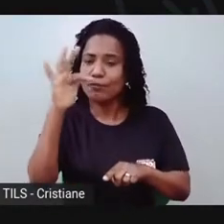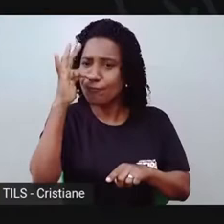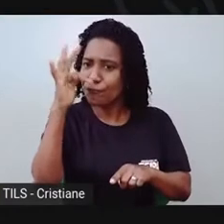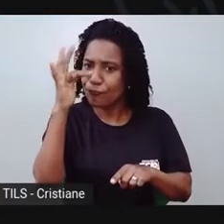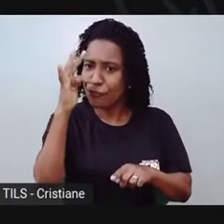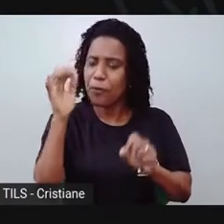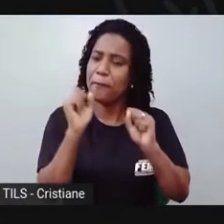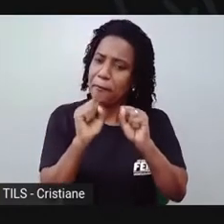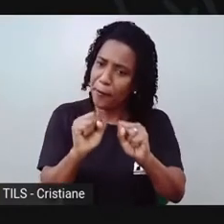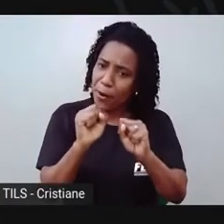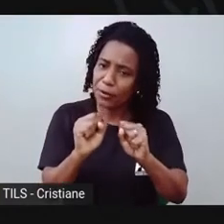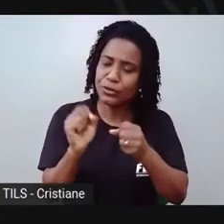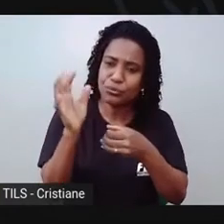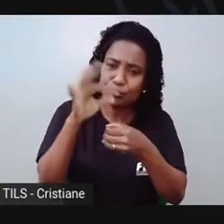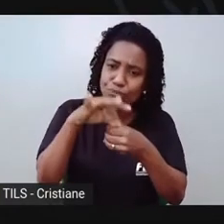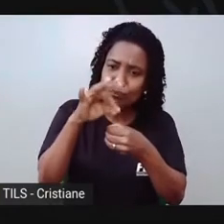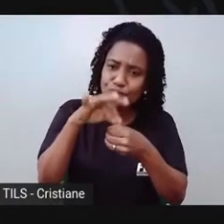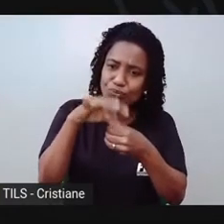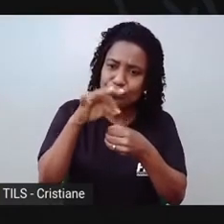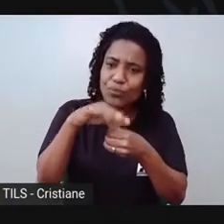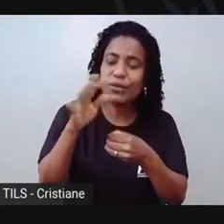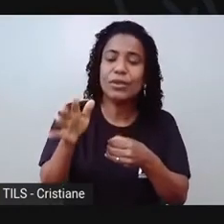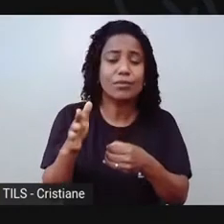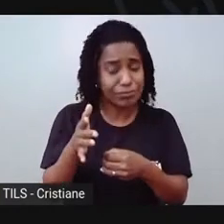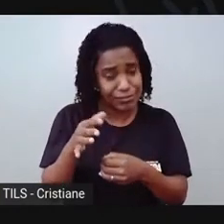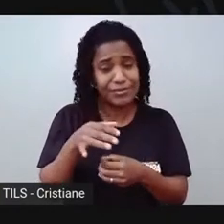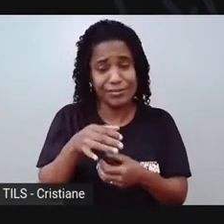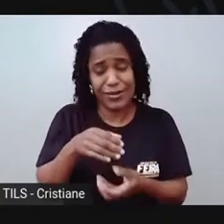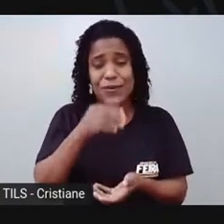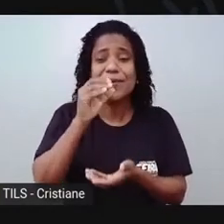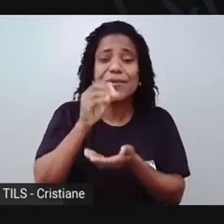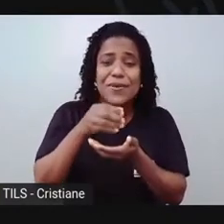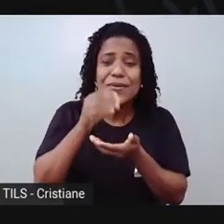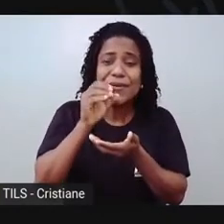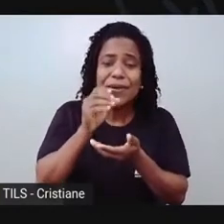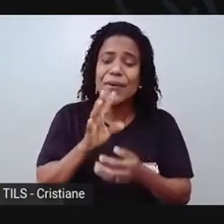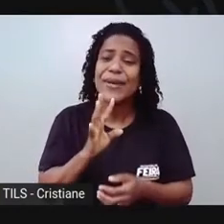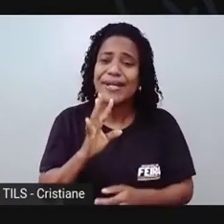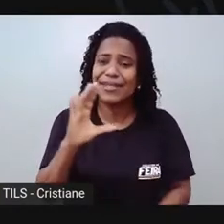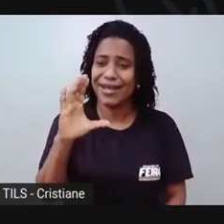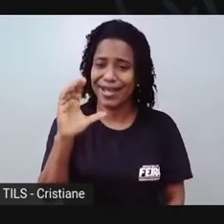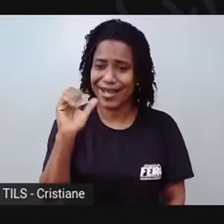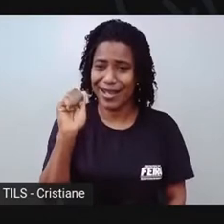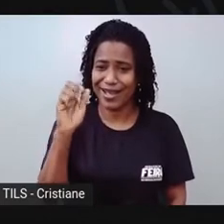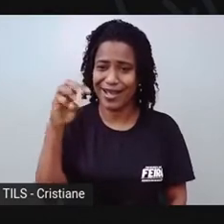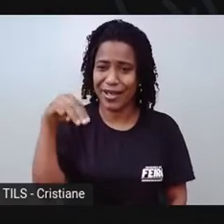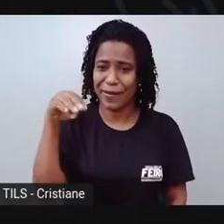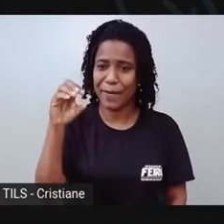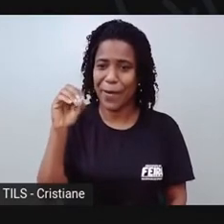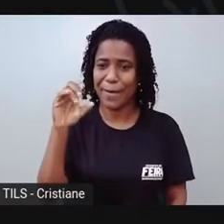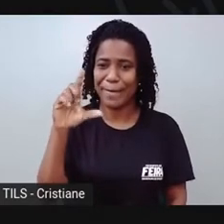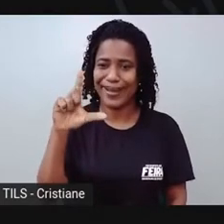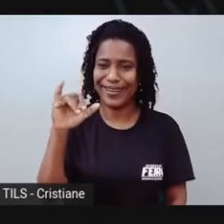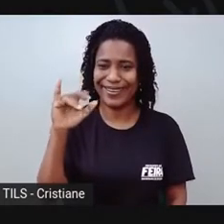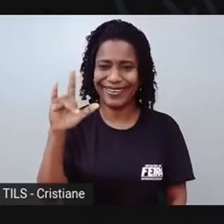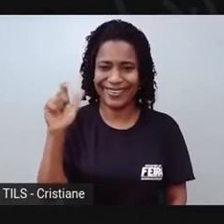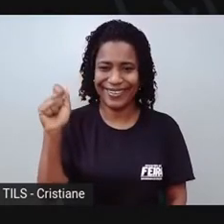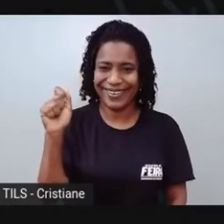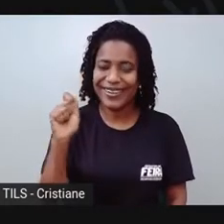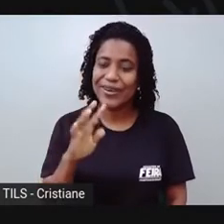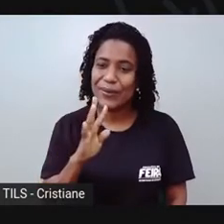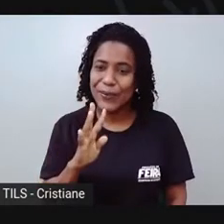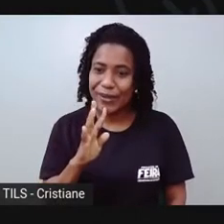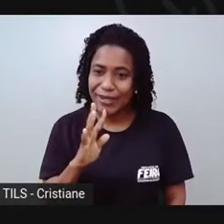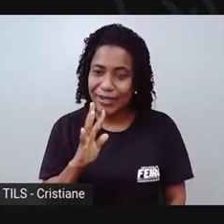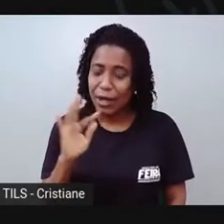A camomila! Isso mesmo! Aquela amarelinha! Isso! A camomila é uma florzinha